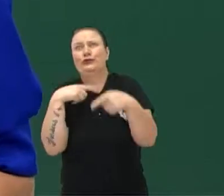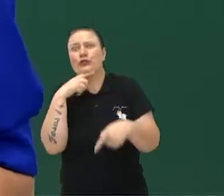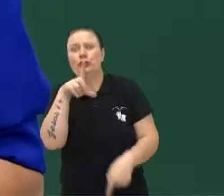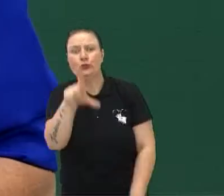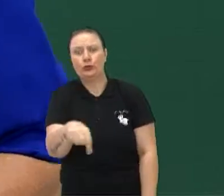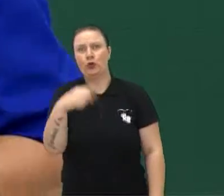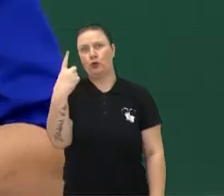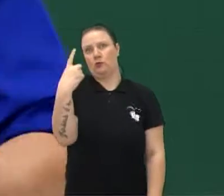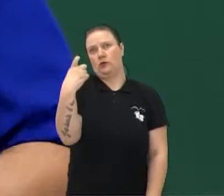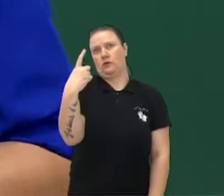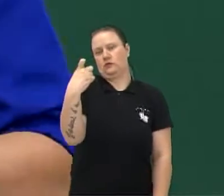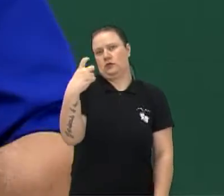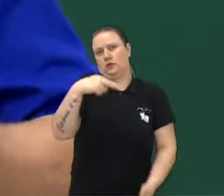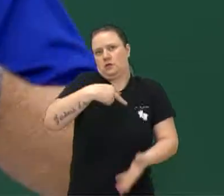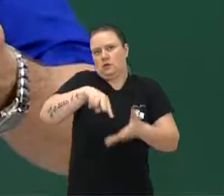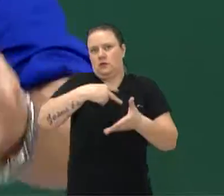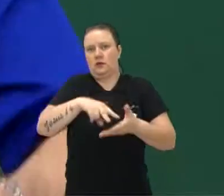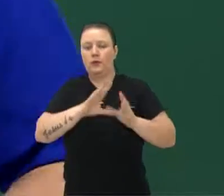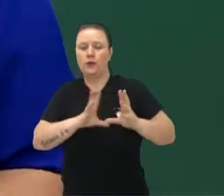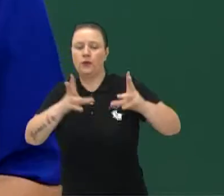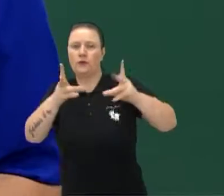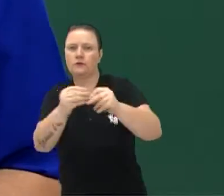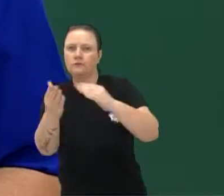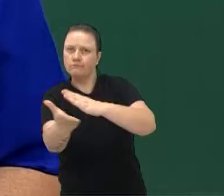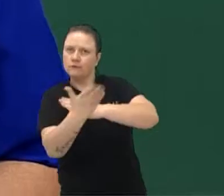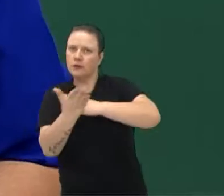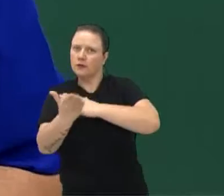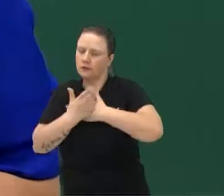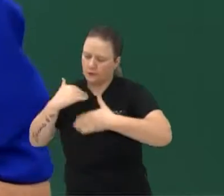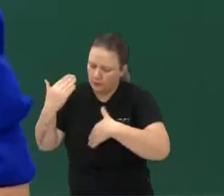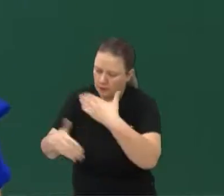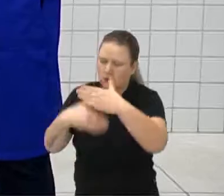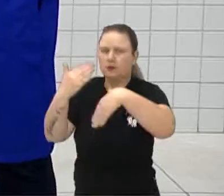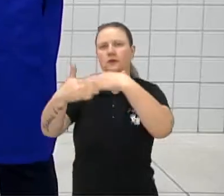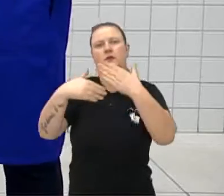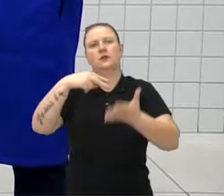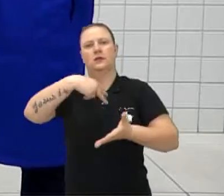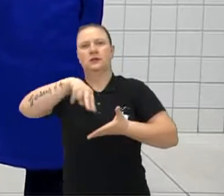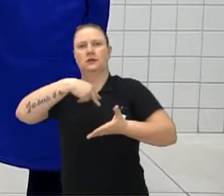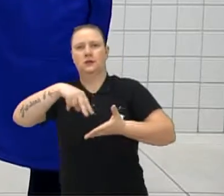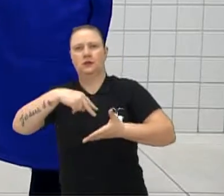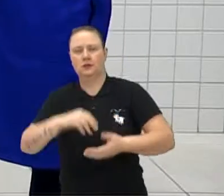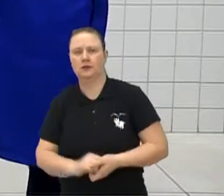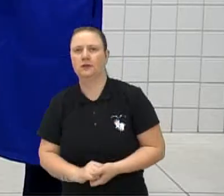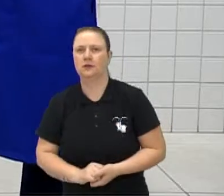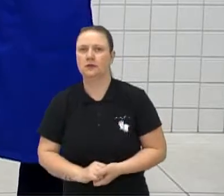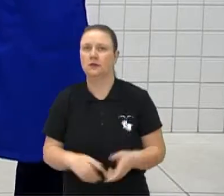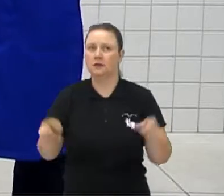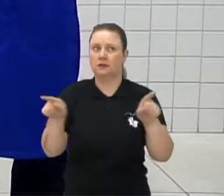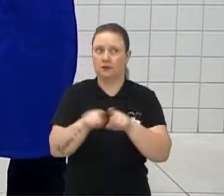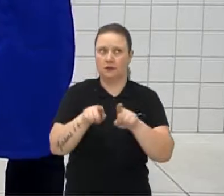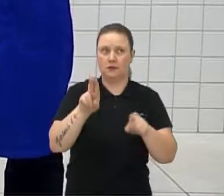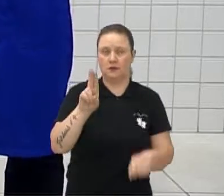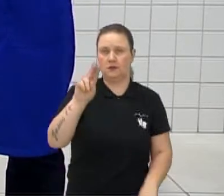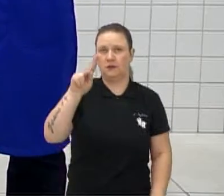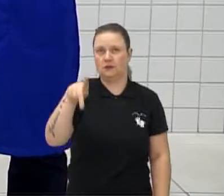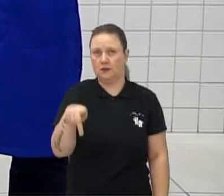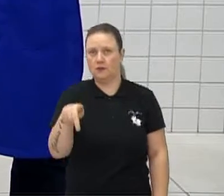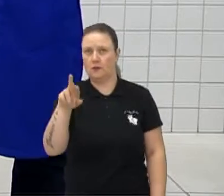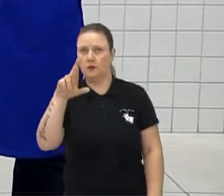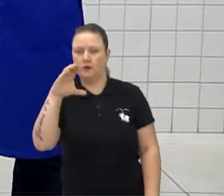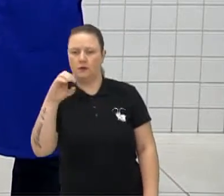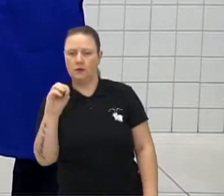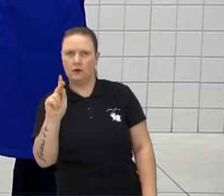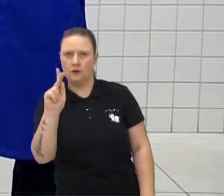o mais importante. Na verdade, todos eles contribuem para a evolução da dança. E o up-rocking que nós estamos falando